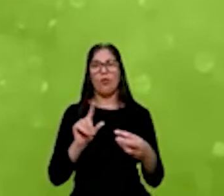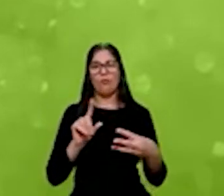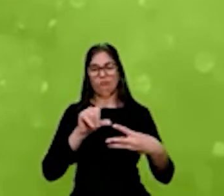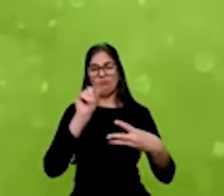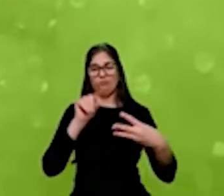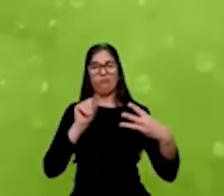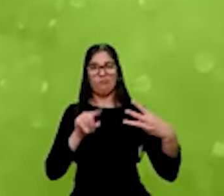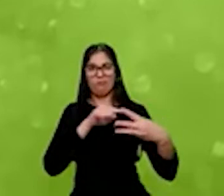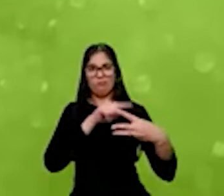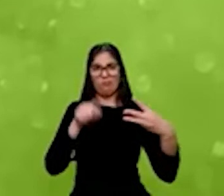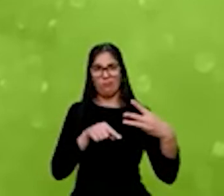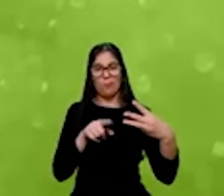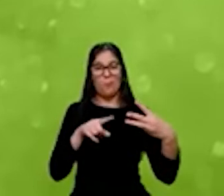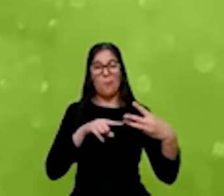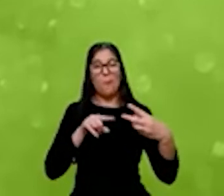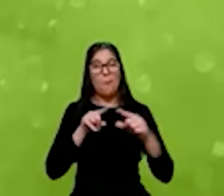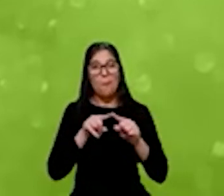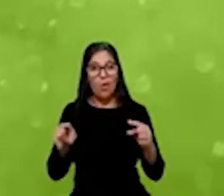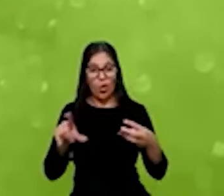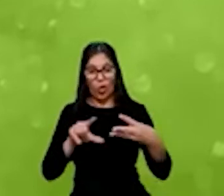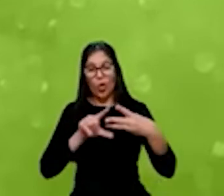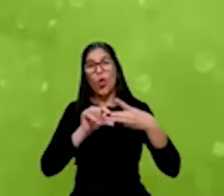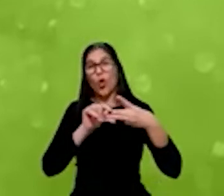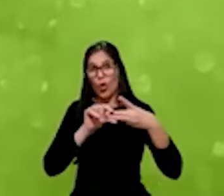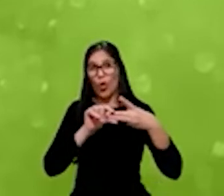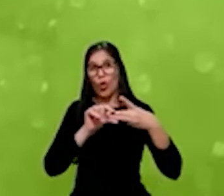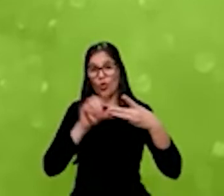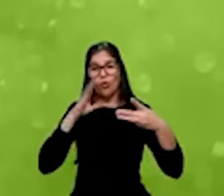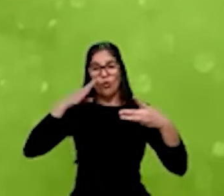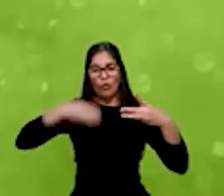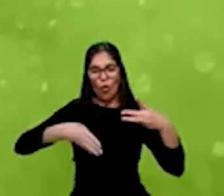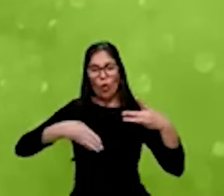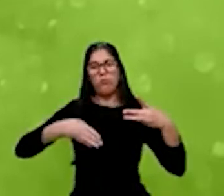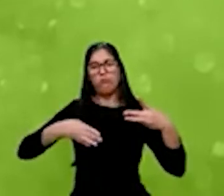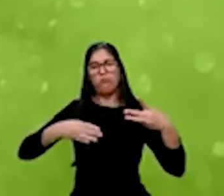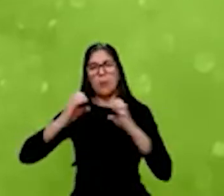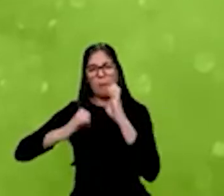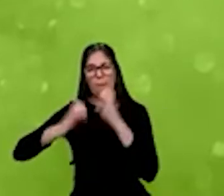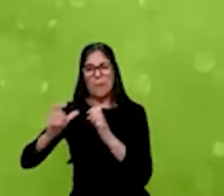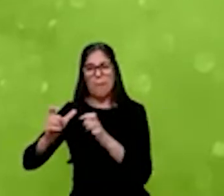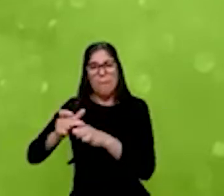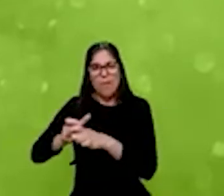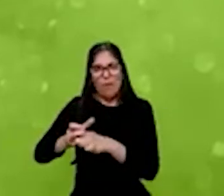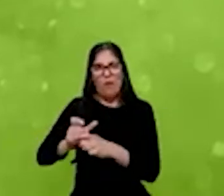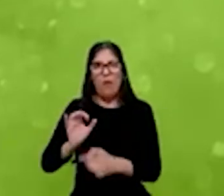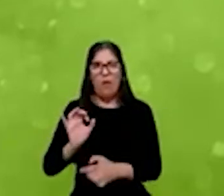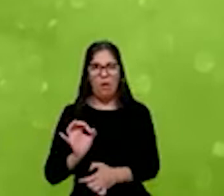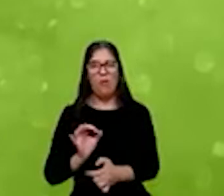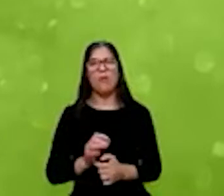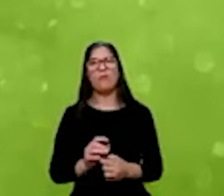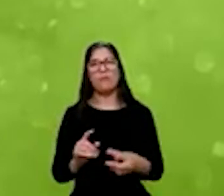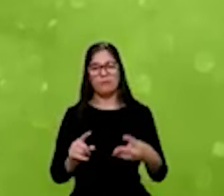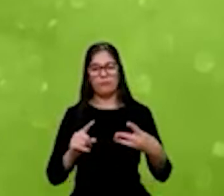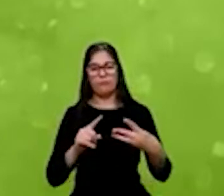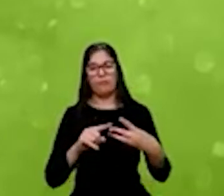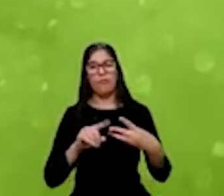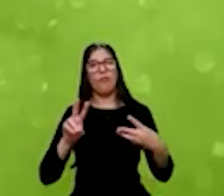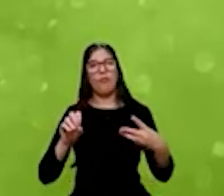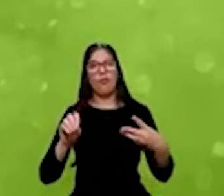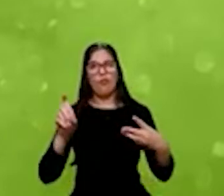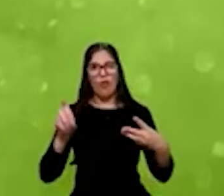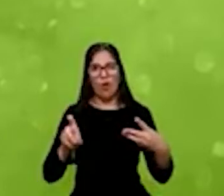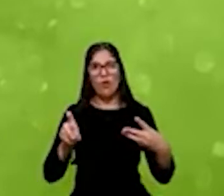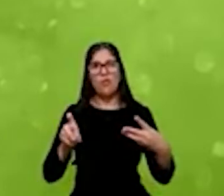mas dois desses fundos são voltados para pequenas empresas. um deles é a Vox Tech for Good,